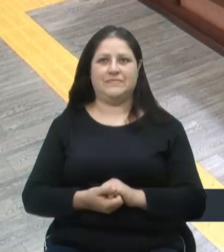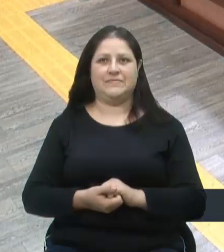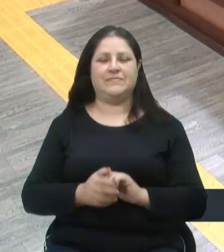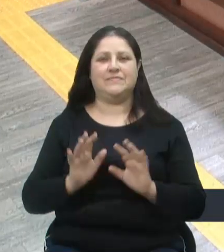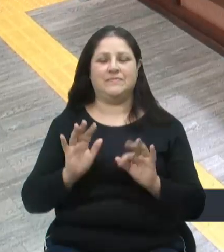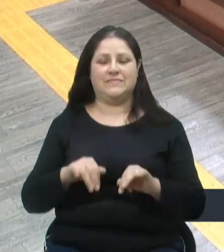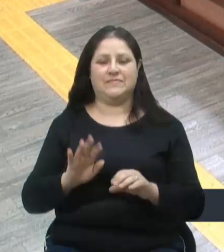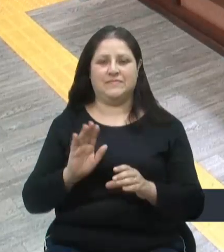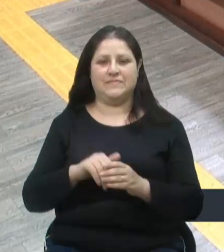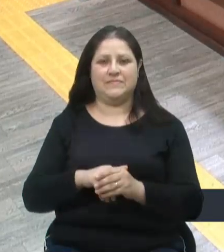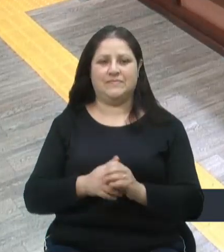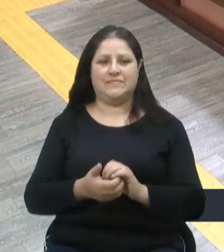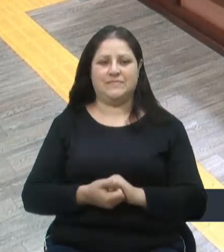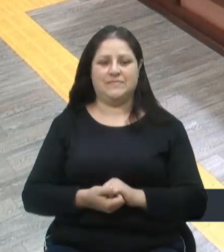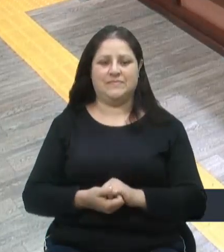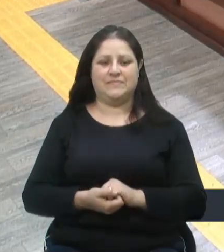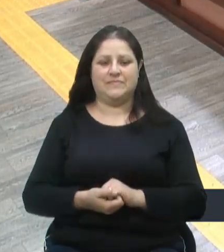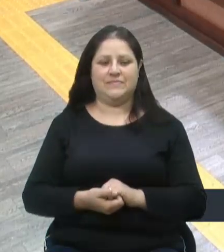Encerrada a votação.